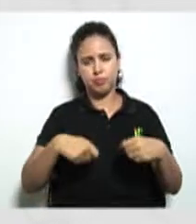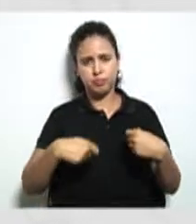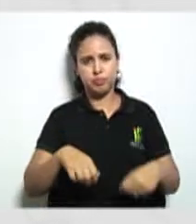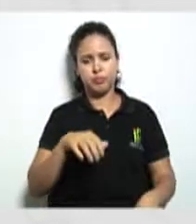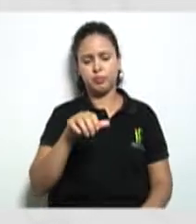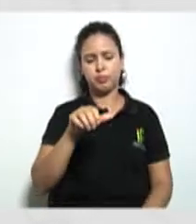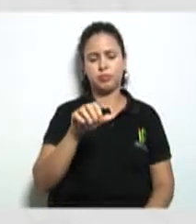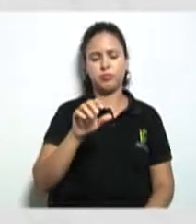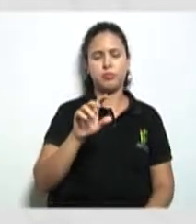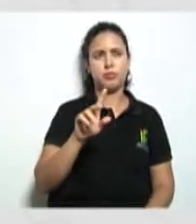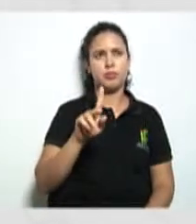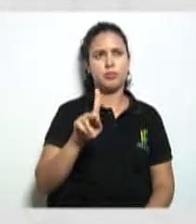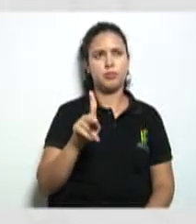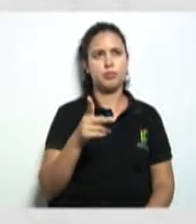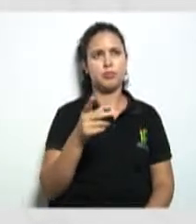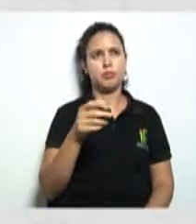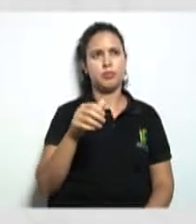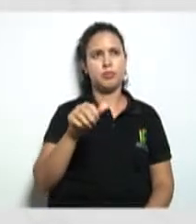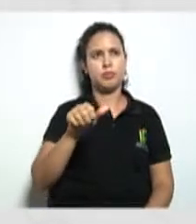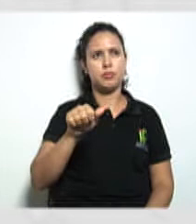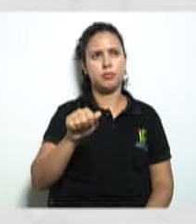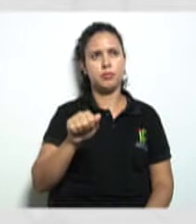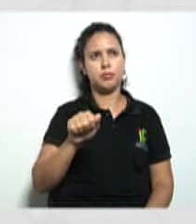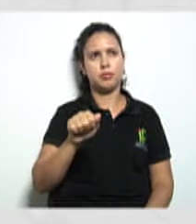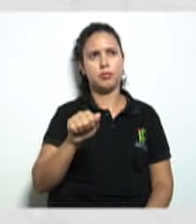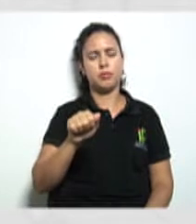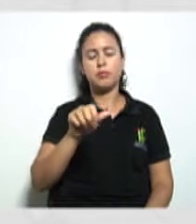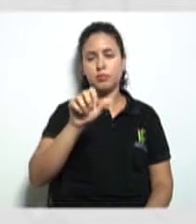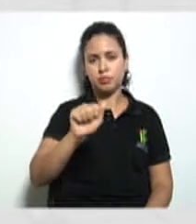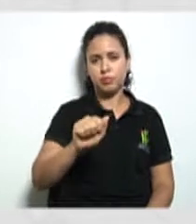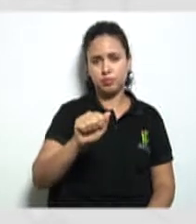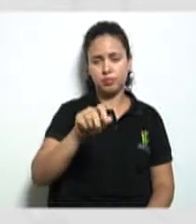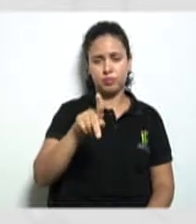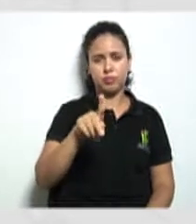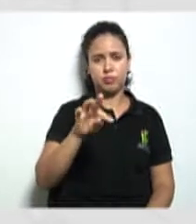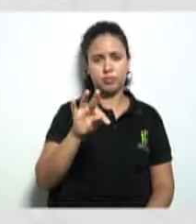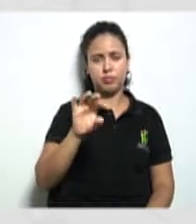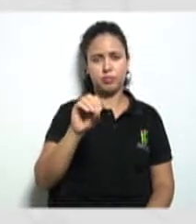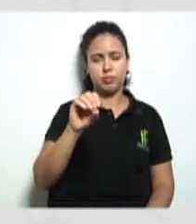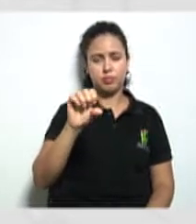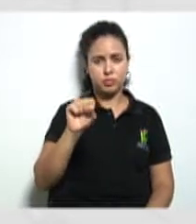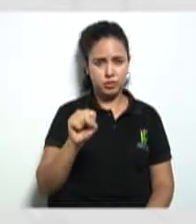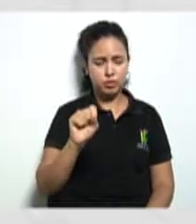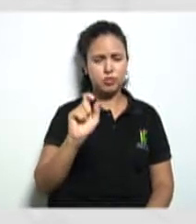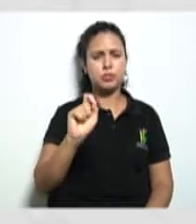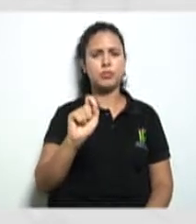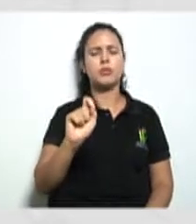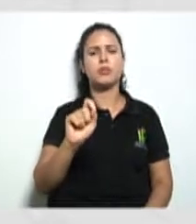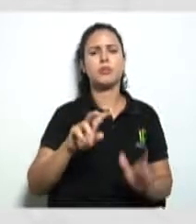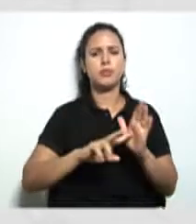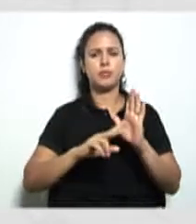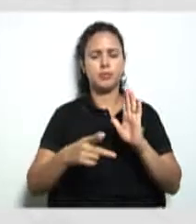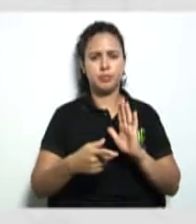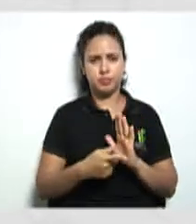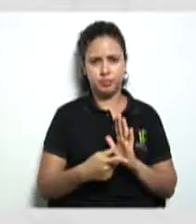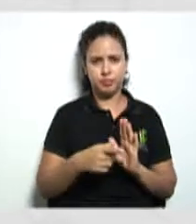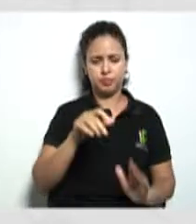a integrar essa sociedade. O que isso quer dizer, essa apetidão aqui nesse momento?